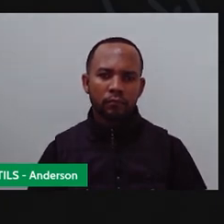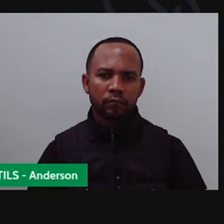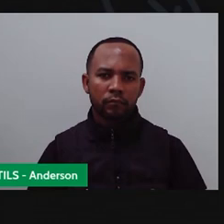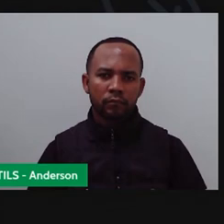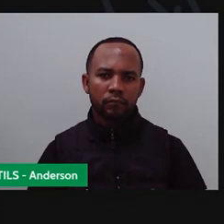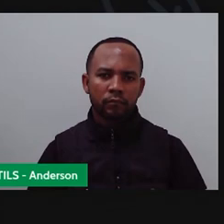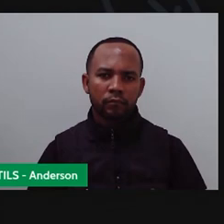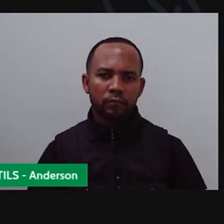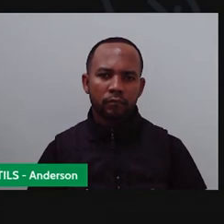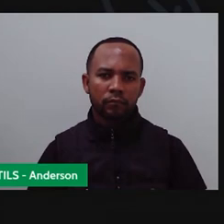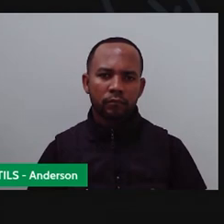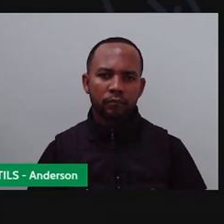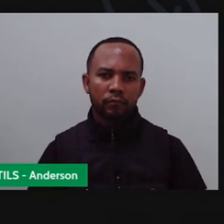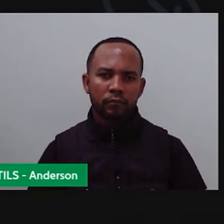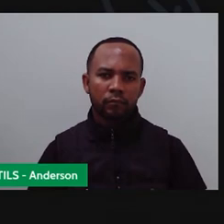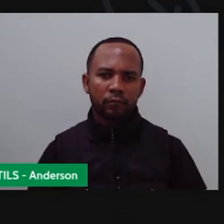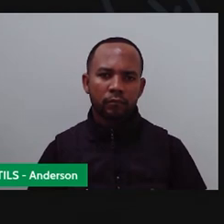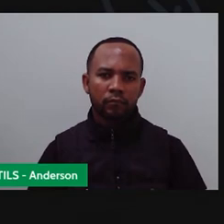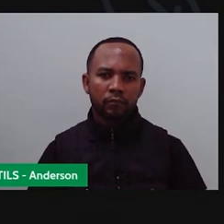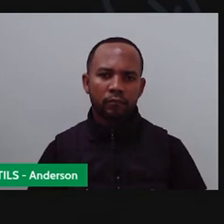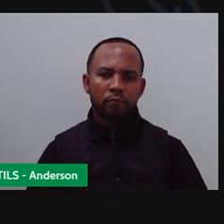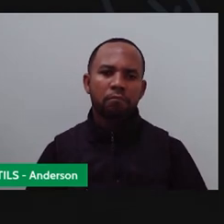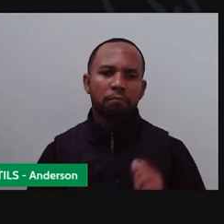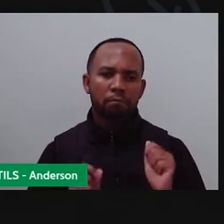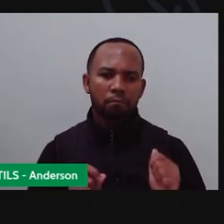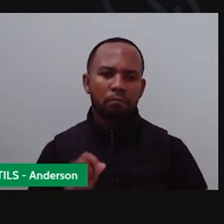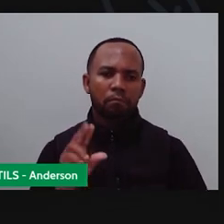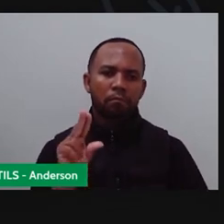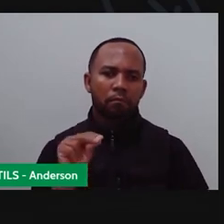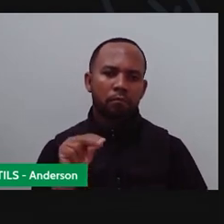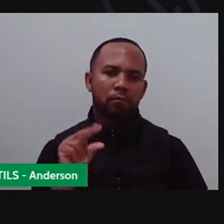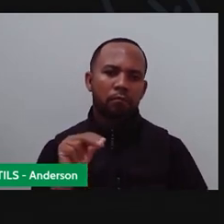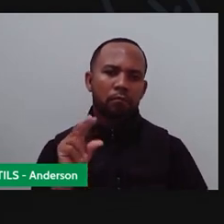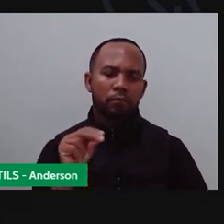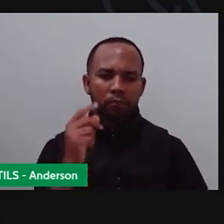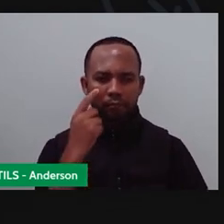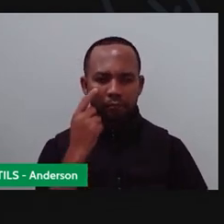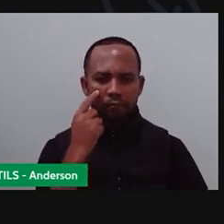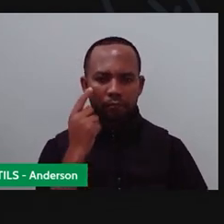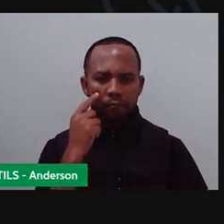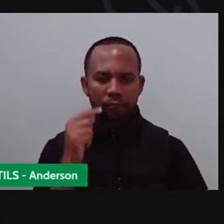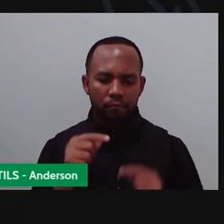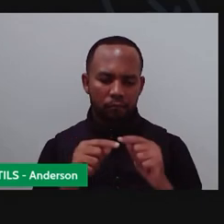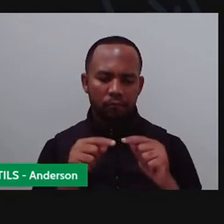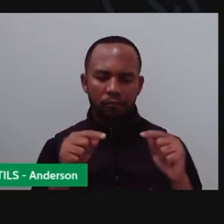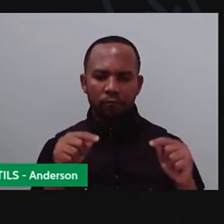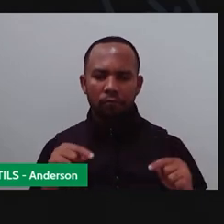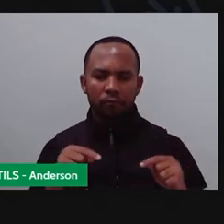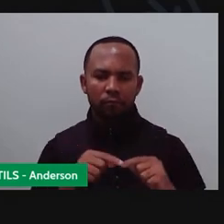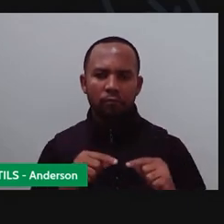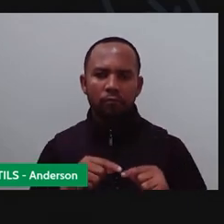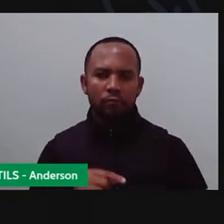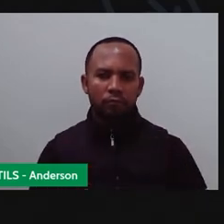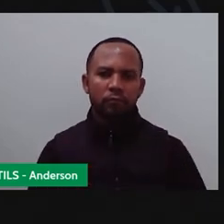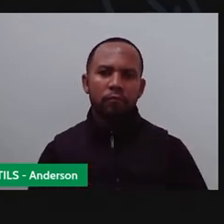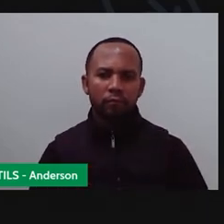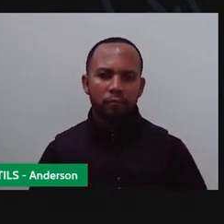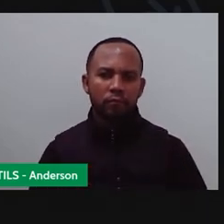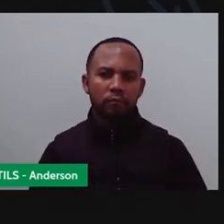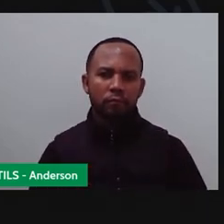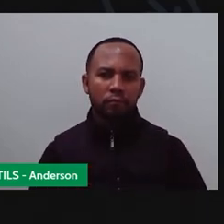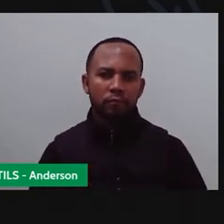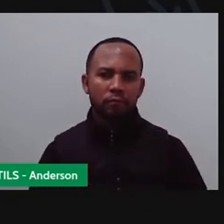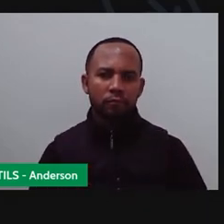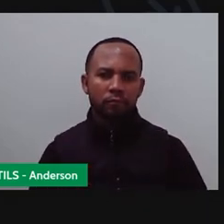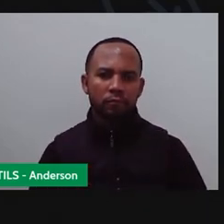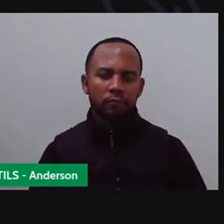A gente tem duas maneiras de usar aqui agora. Eu posso colar quadrinho por quadrinho. Isso vai dar um trabalho. Ou eu vou fazer isso que eu vou fazer aqui